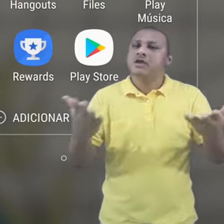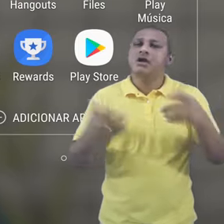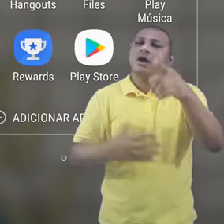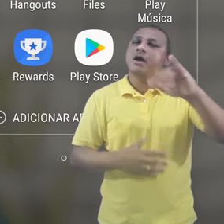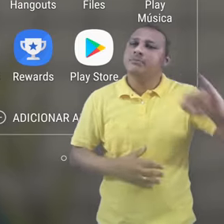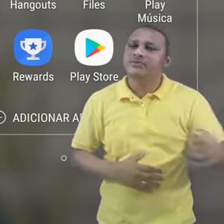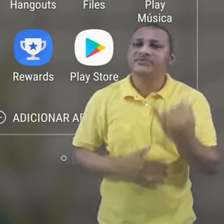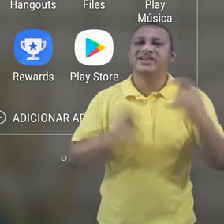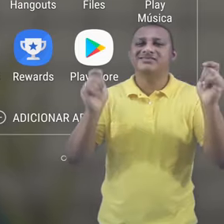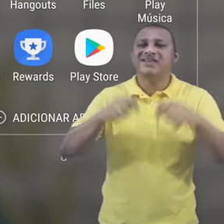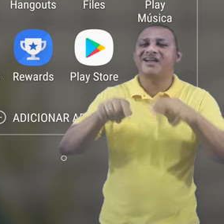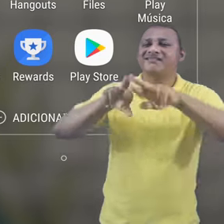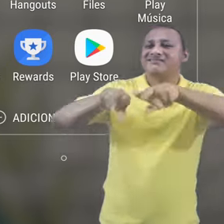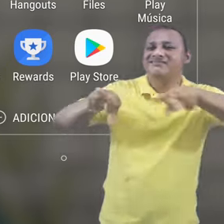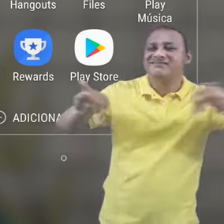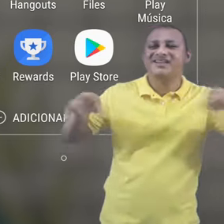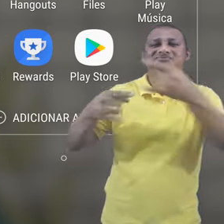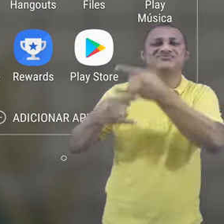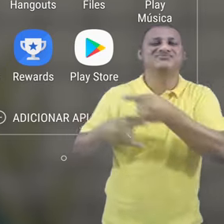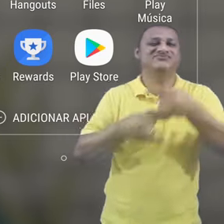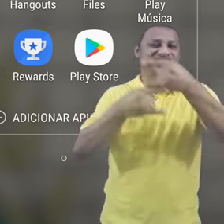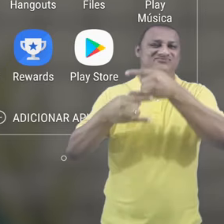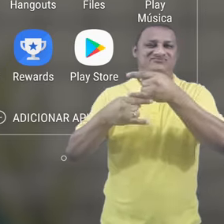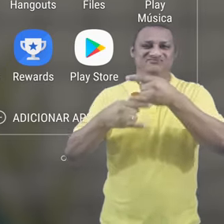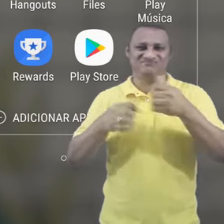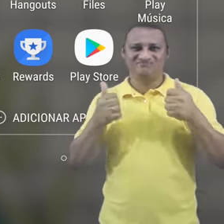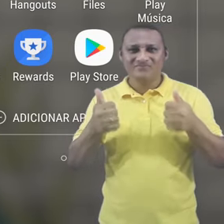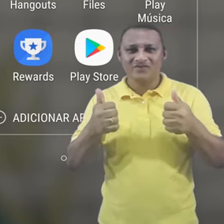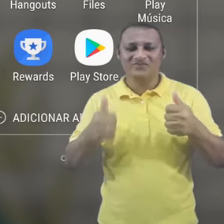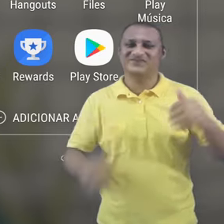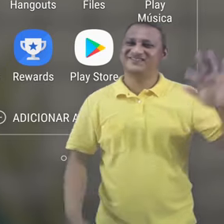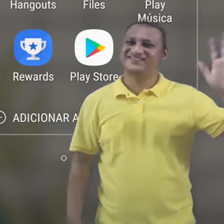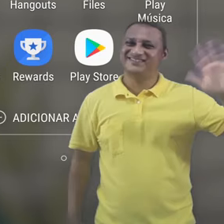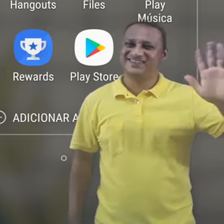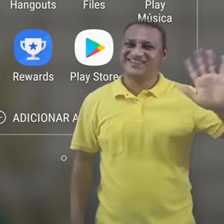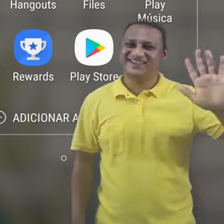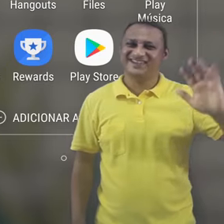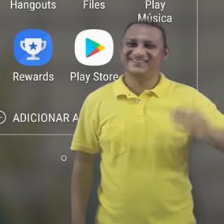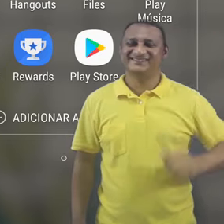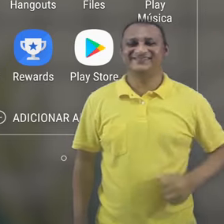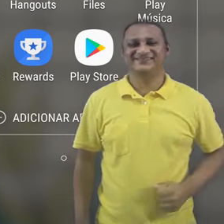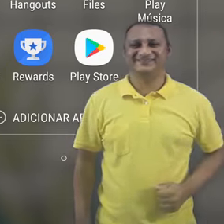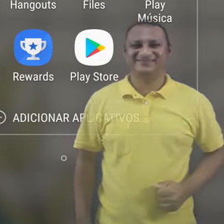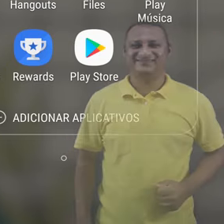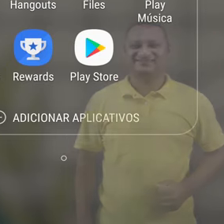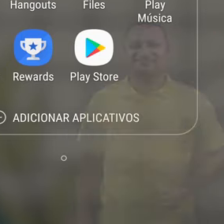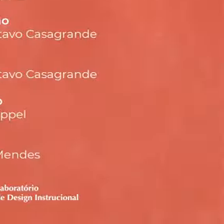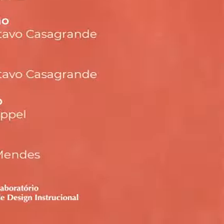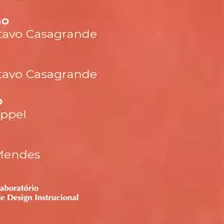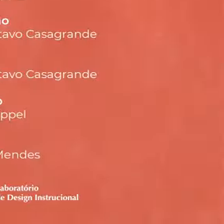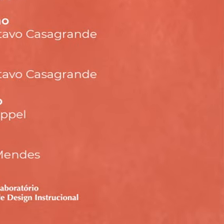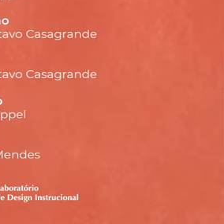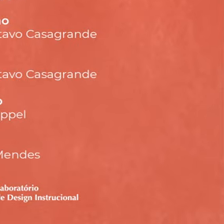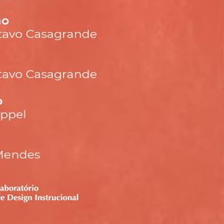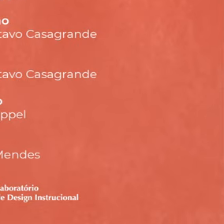testar as possibilidades de criar reuniões no Google Meet. Espero você no próximo vídeo!